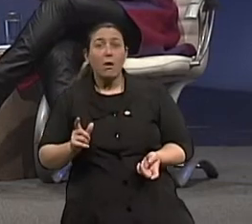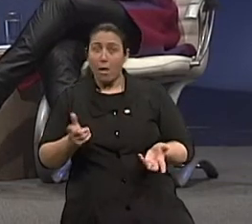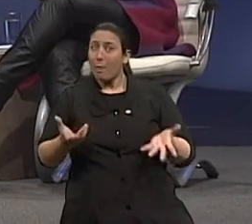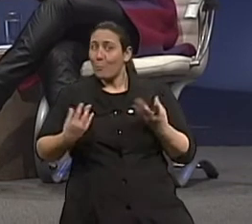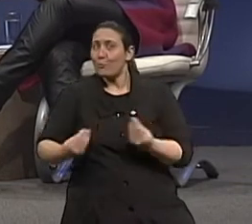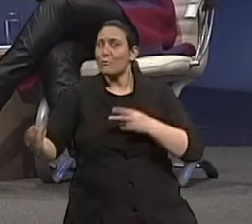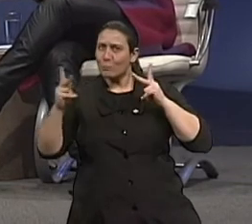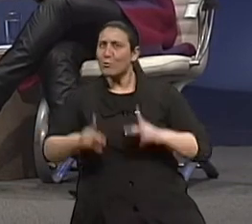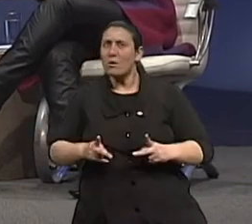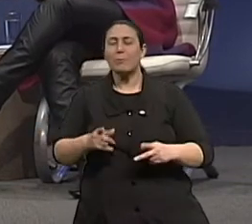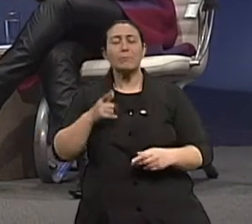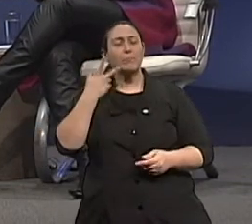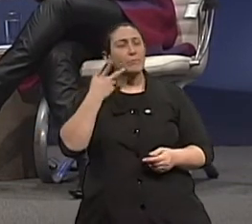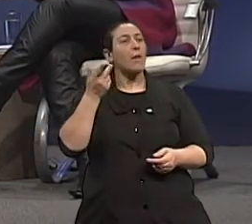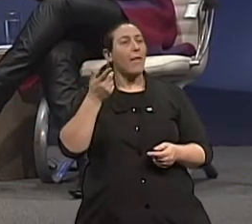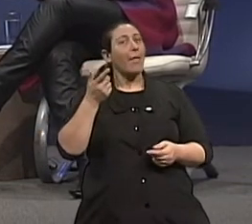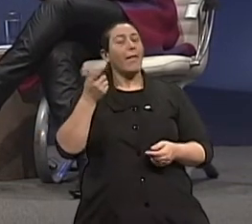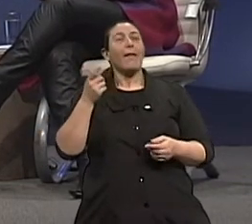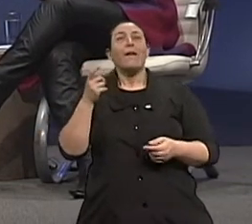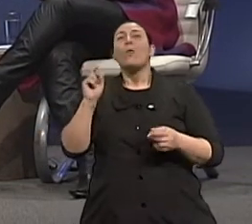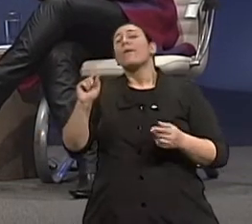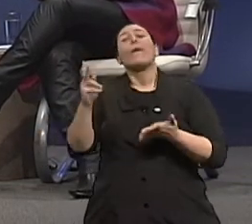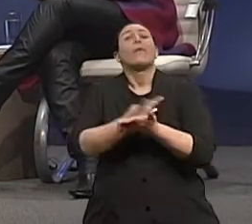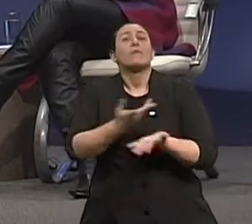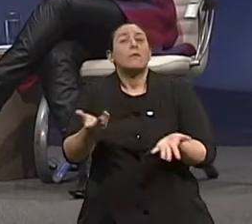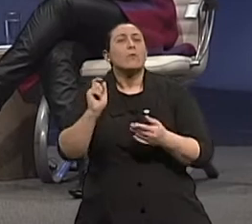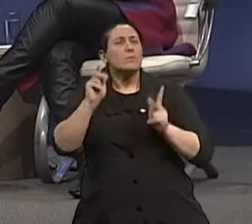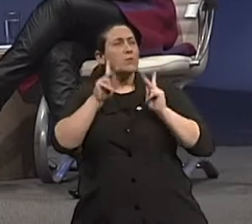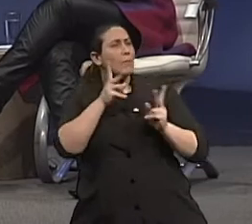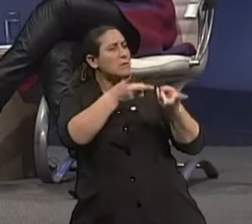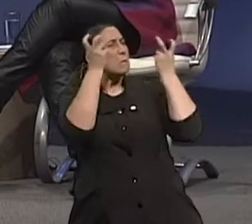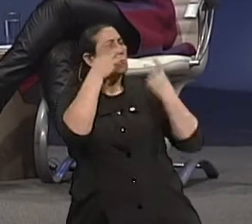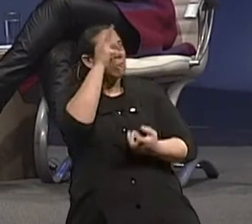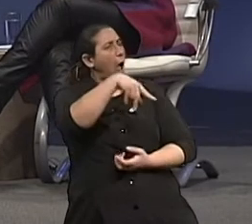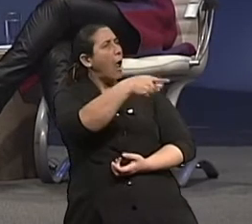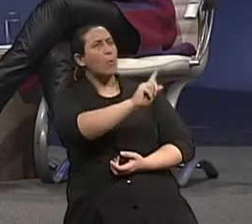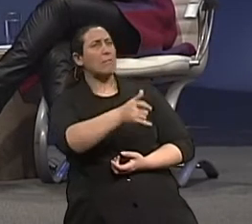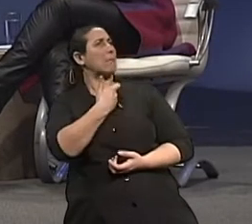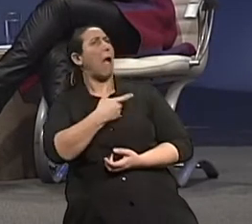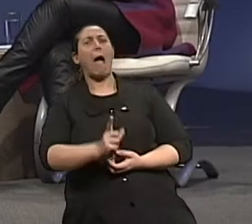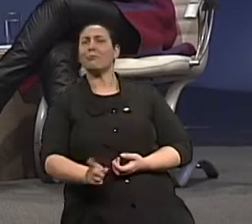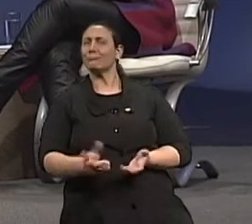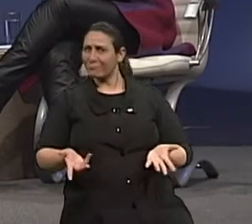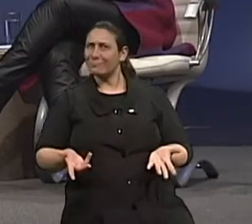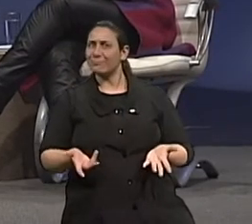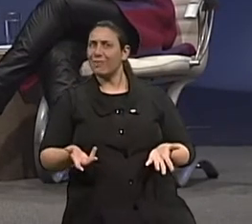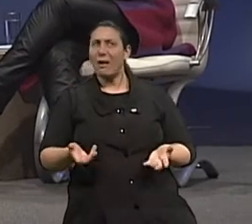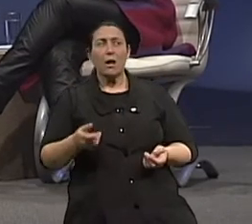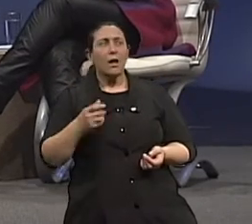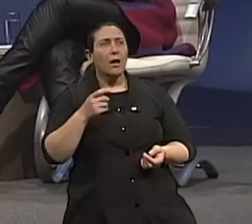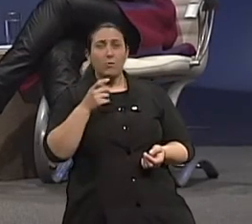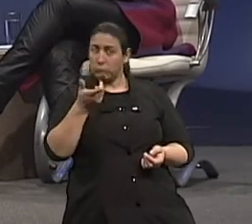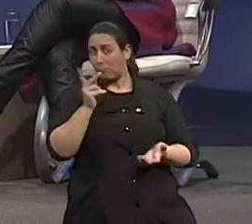casa. Hoje ela está nativa. Isto. Então, o que as pessoas relacionam? Não parece que tem essa idade. Até que está